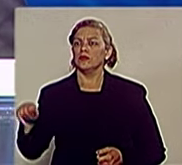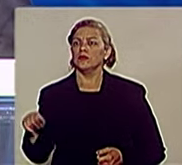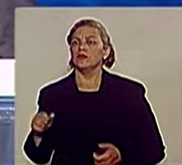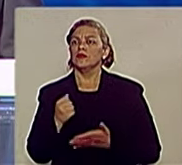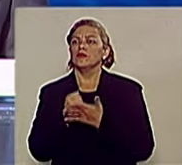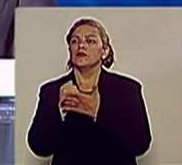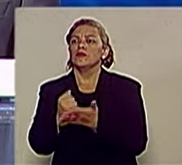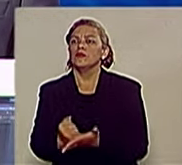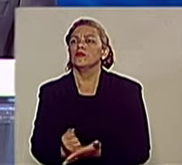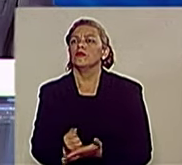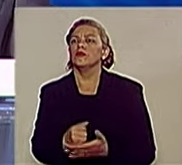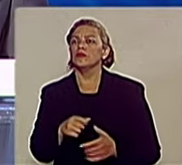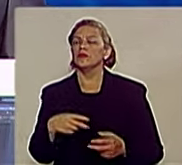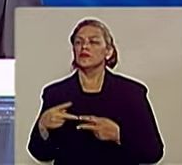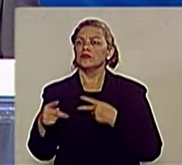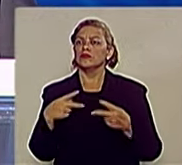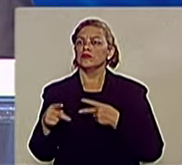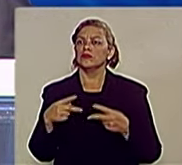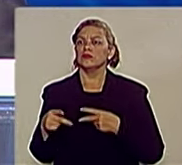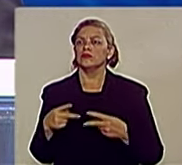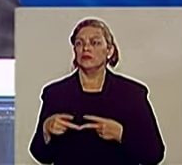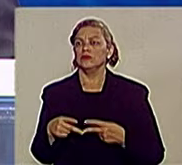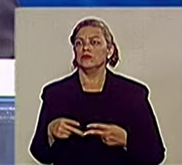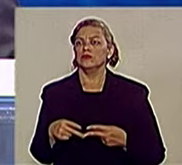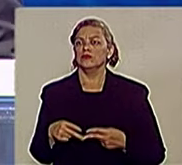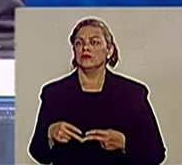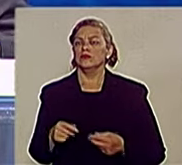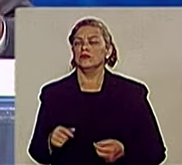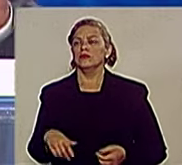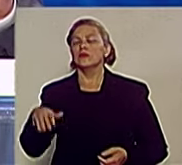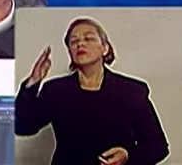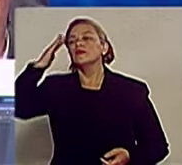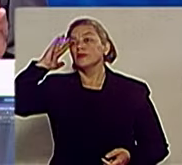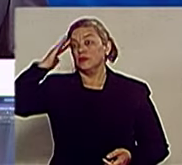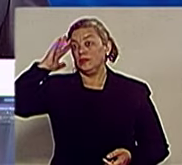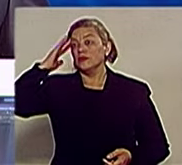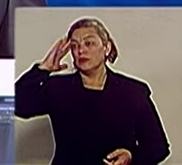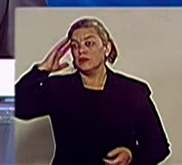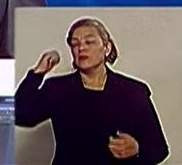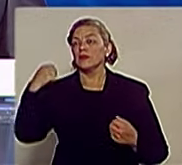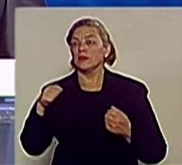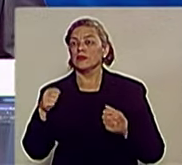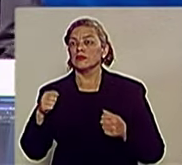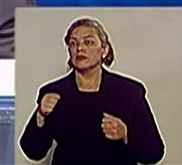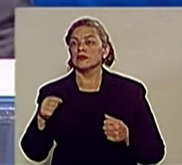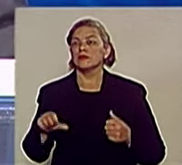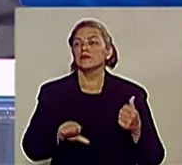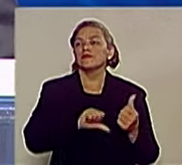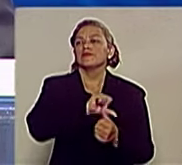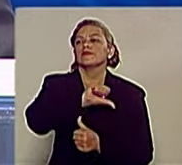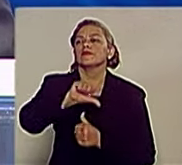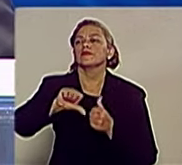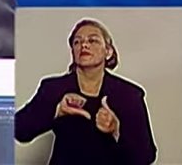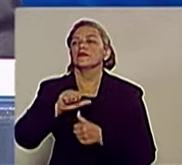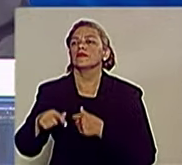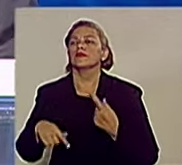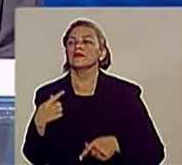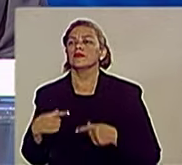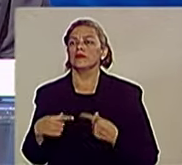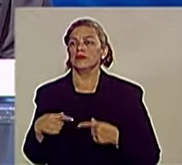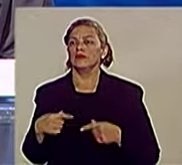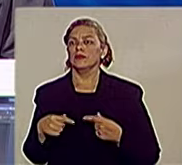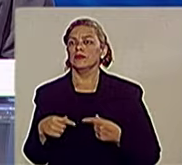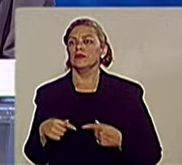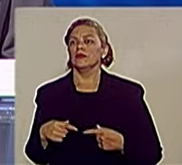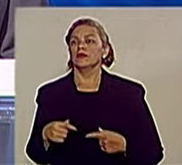Campos. Porque nós temos que entender bem uma coisa. Nós precisamos de mudanças políticas, precisamos de mudanças políticas. E essas